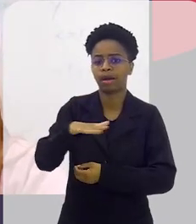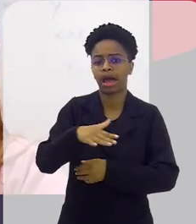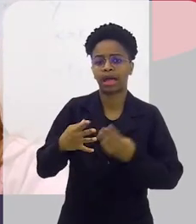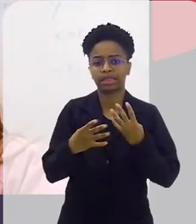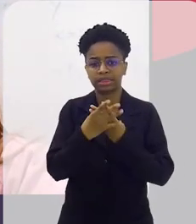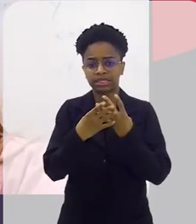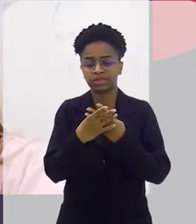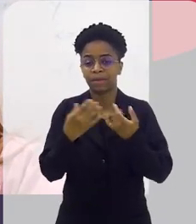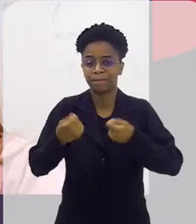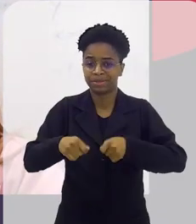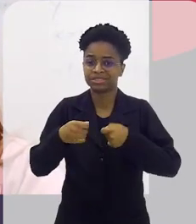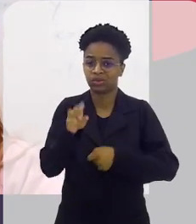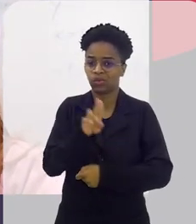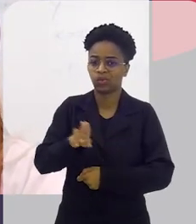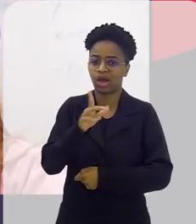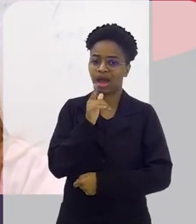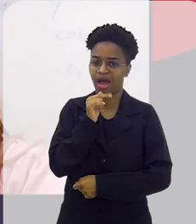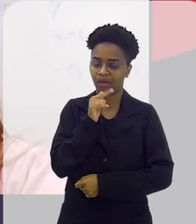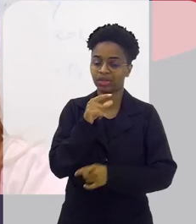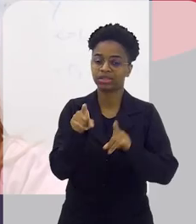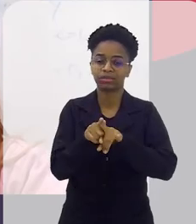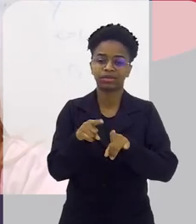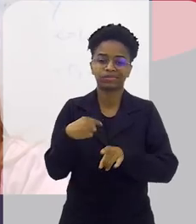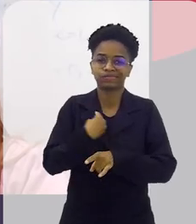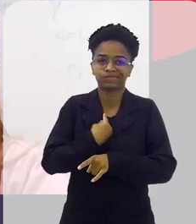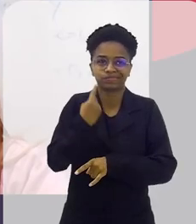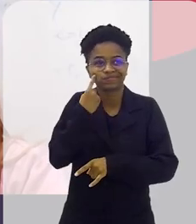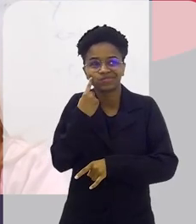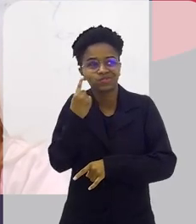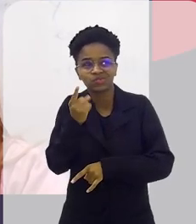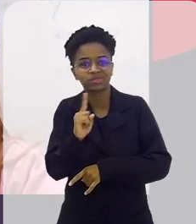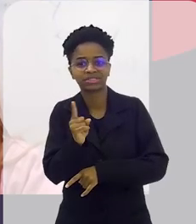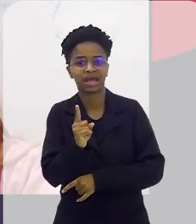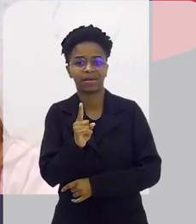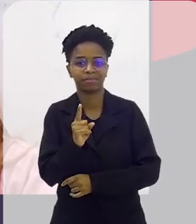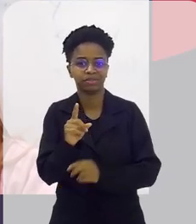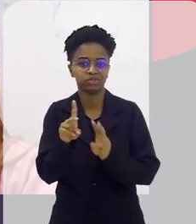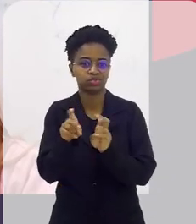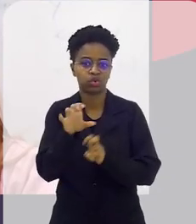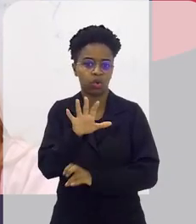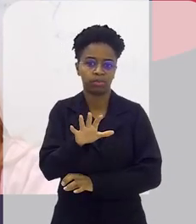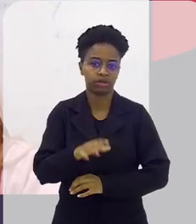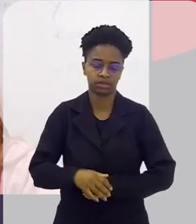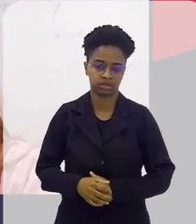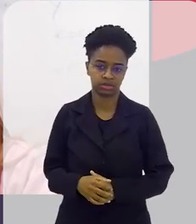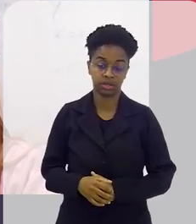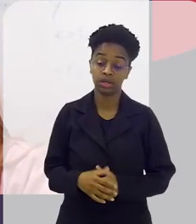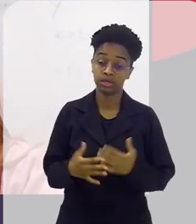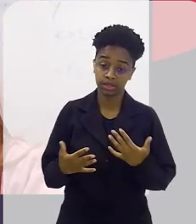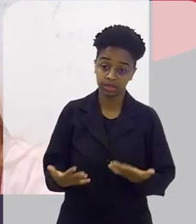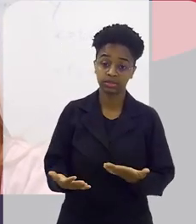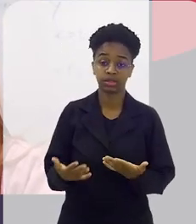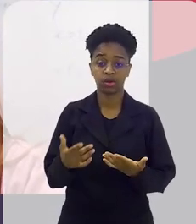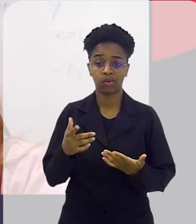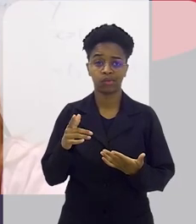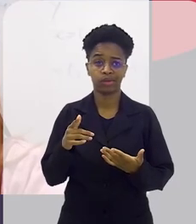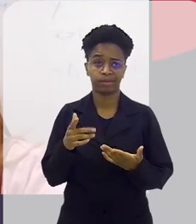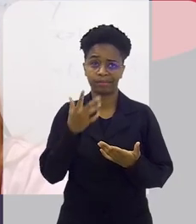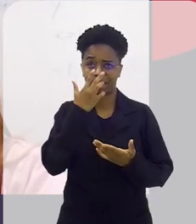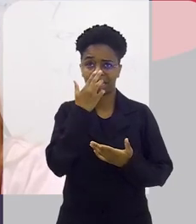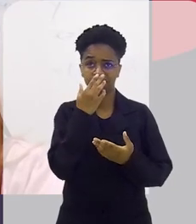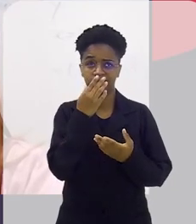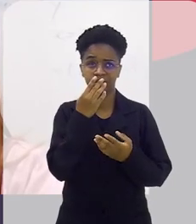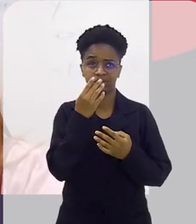a indústria teixo precisa da água, né? E a gente não tem a menor ideia disso. Isso é uma coisa que